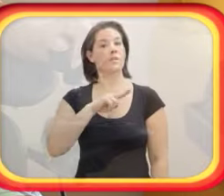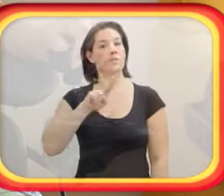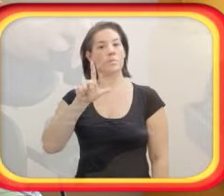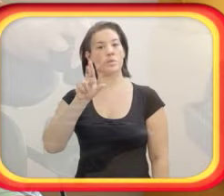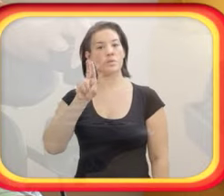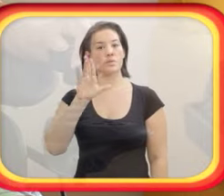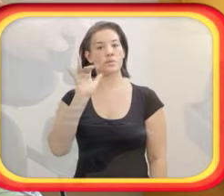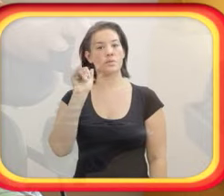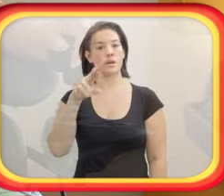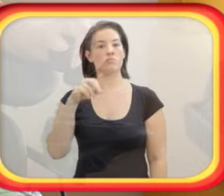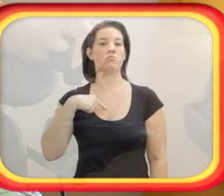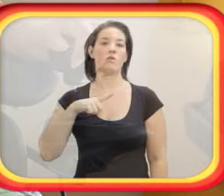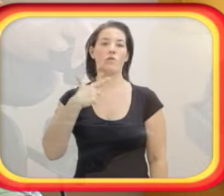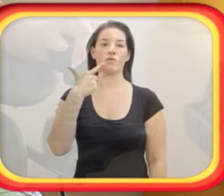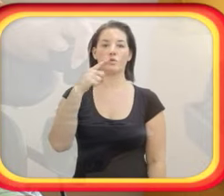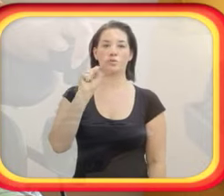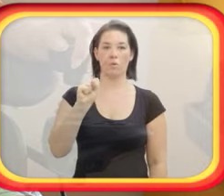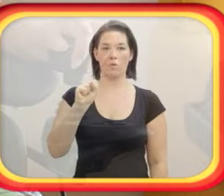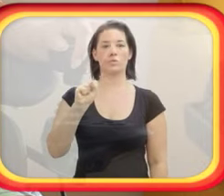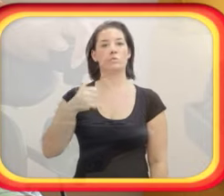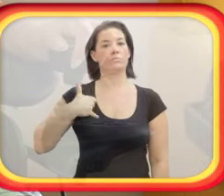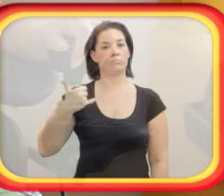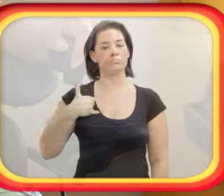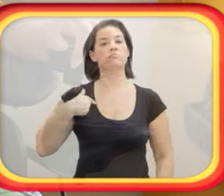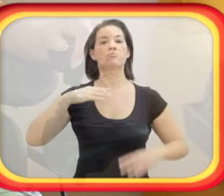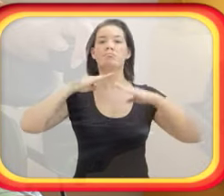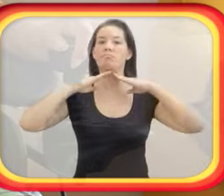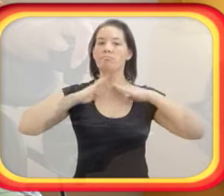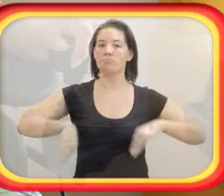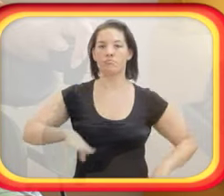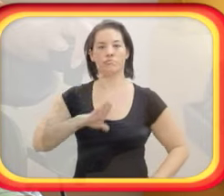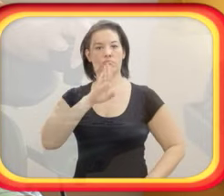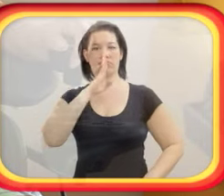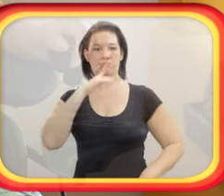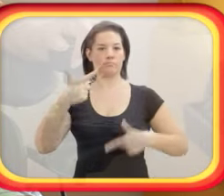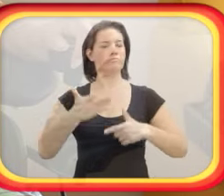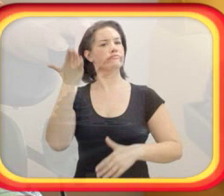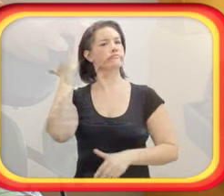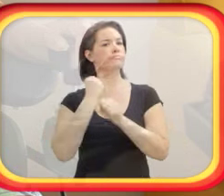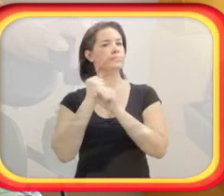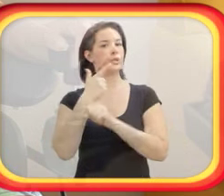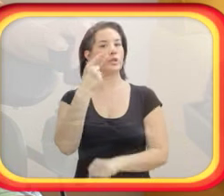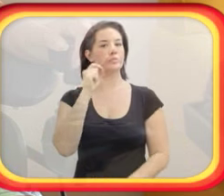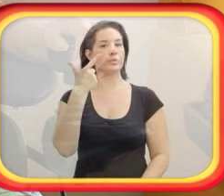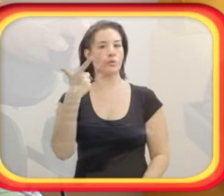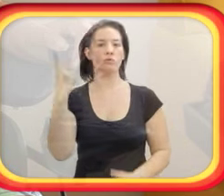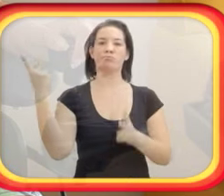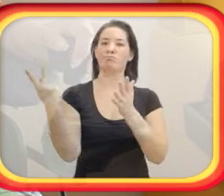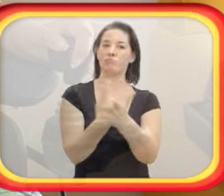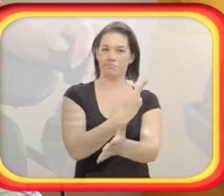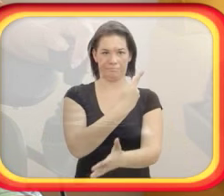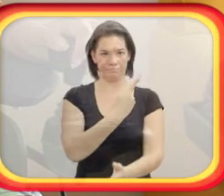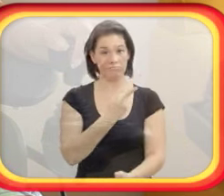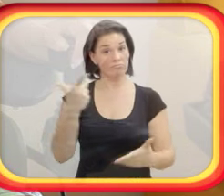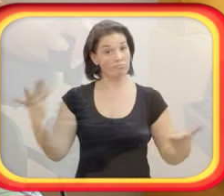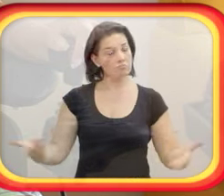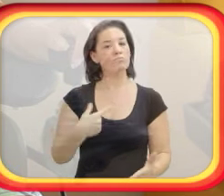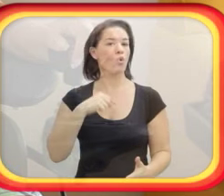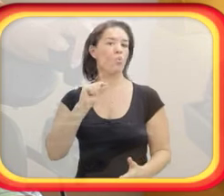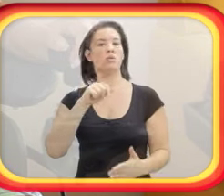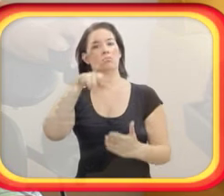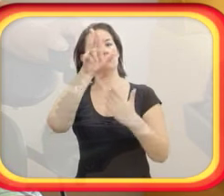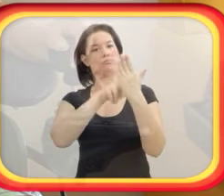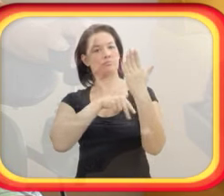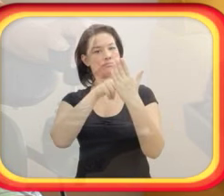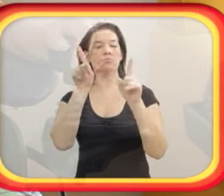Meu nome é Luciano, eu tenho 28 anos, sou tetraplégico desde 2002, depois do meu acidente, e atualmente